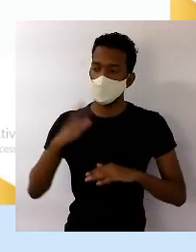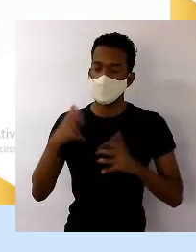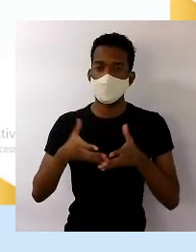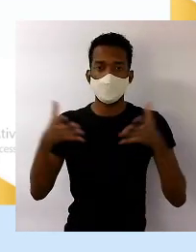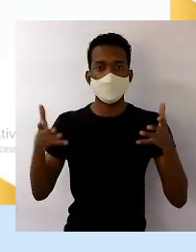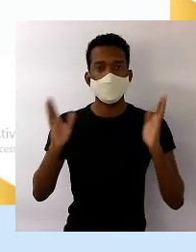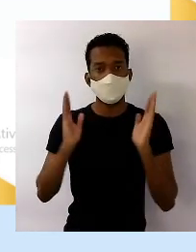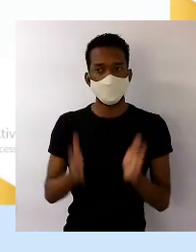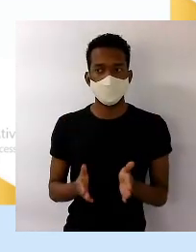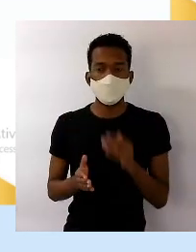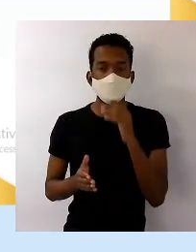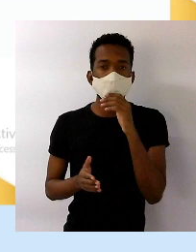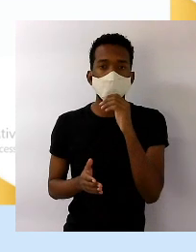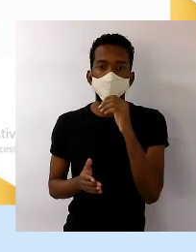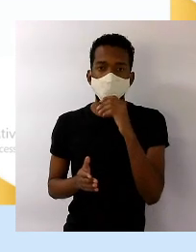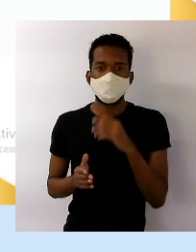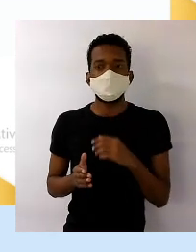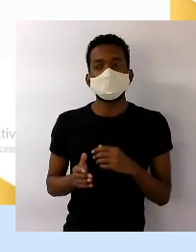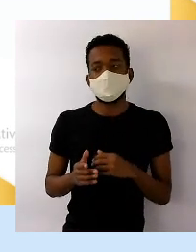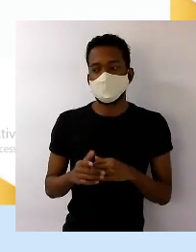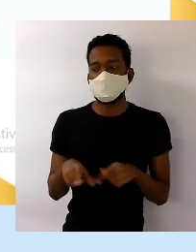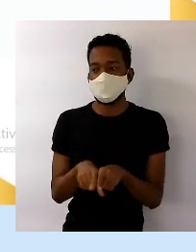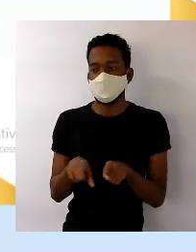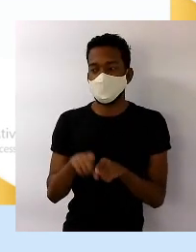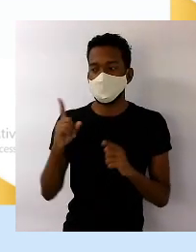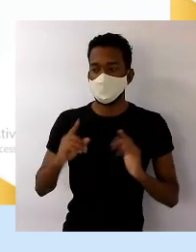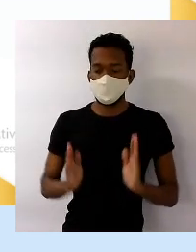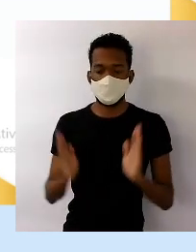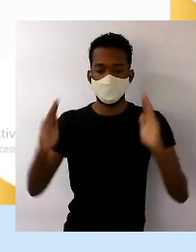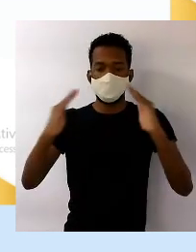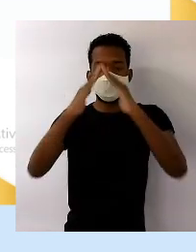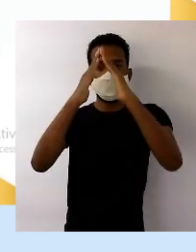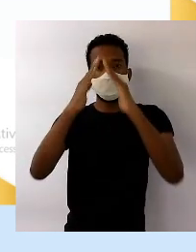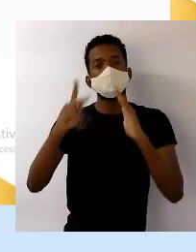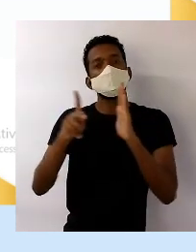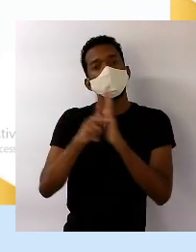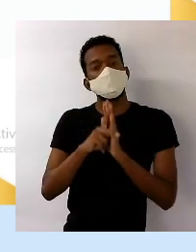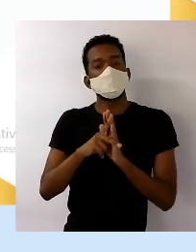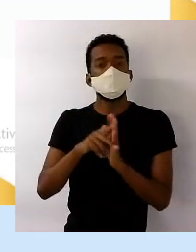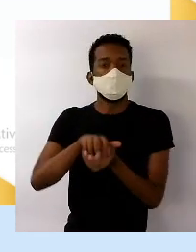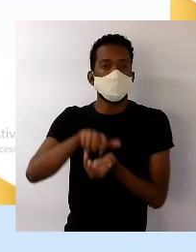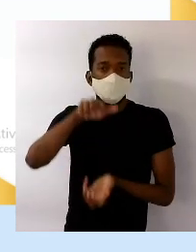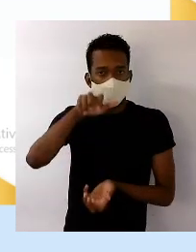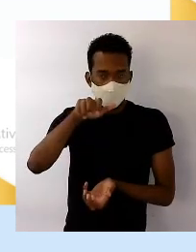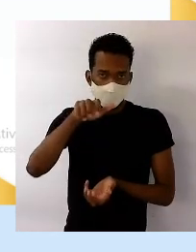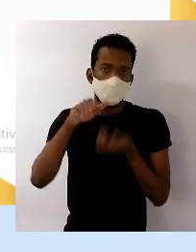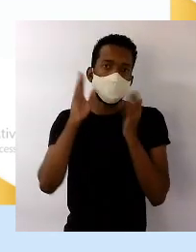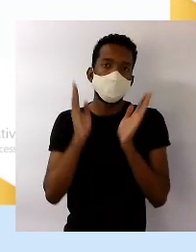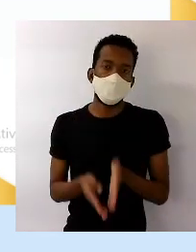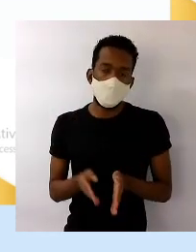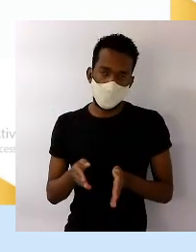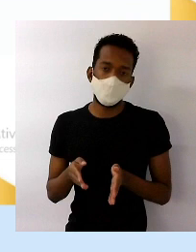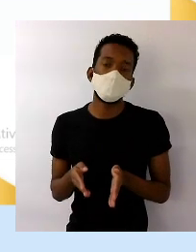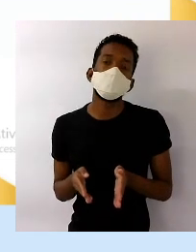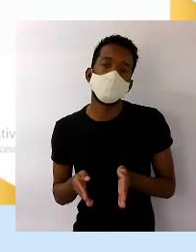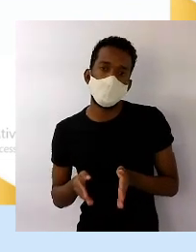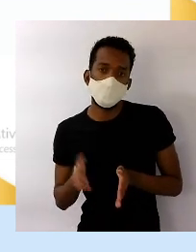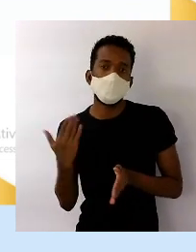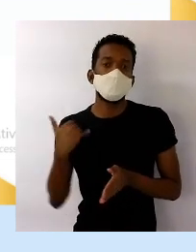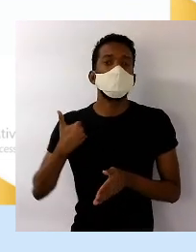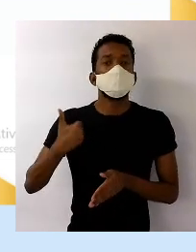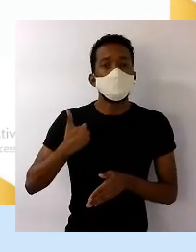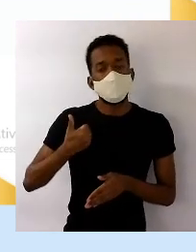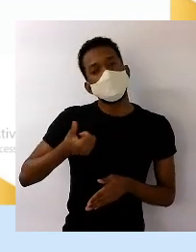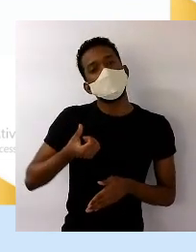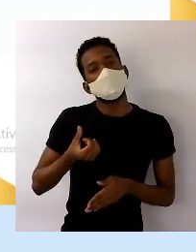ponto, a ponta dela, que é a ponta dos idosos, que é a faixa etária de 60 anos